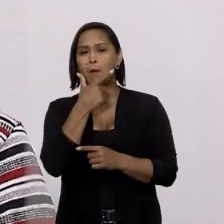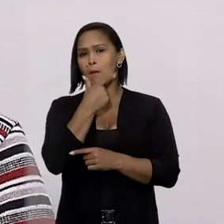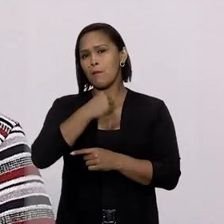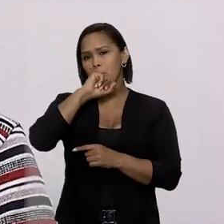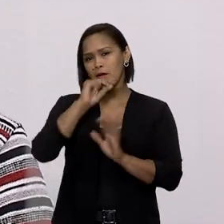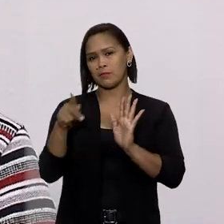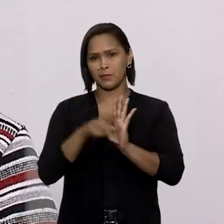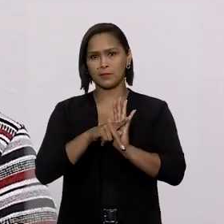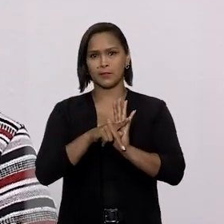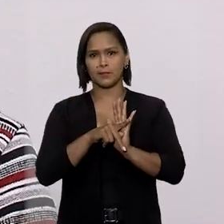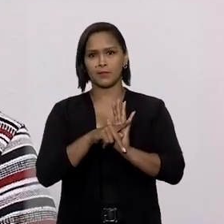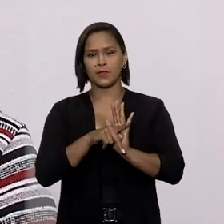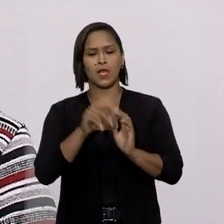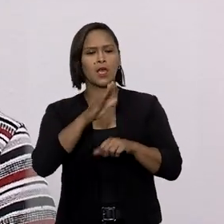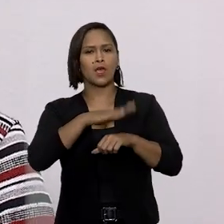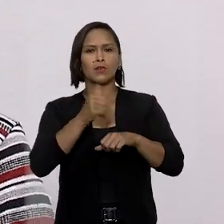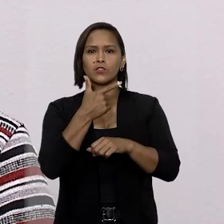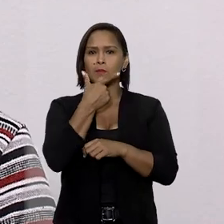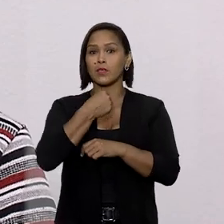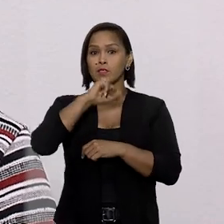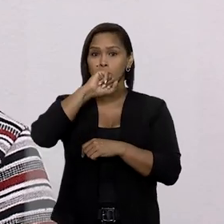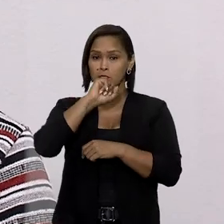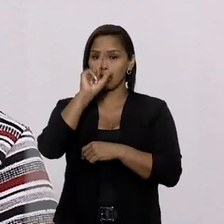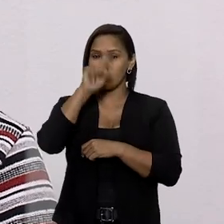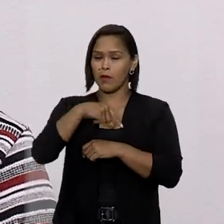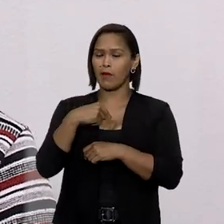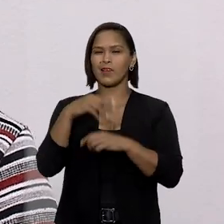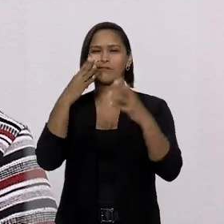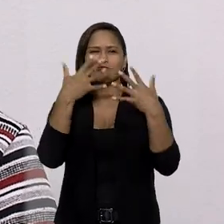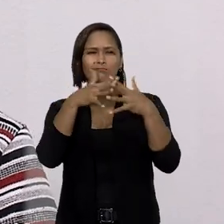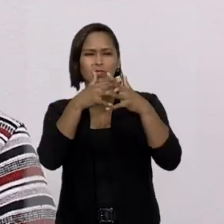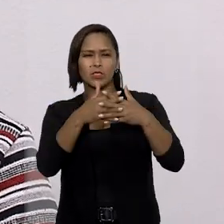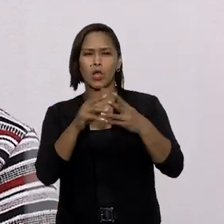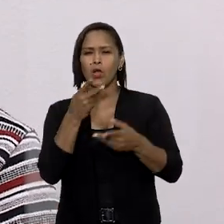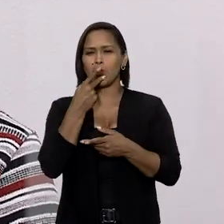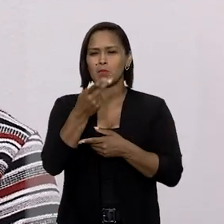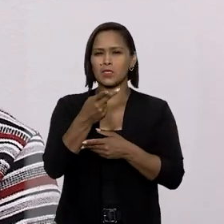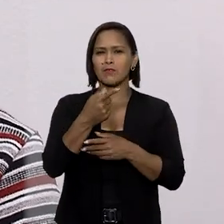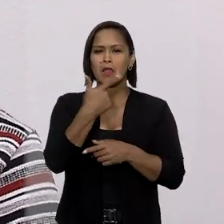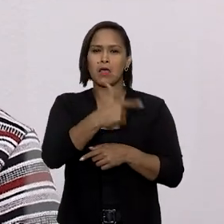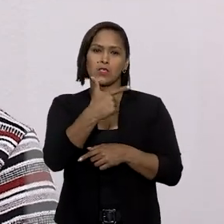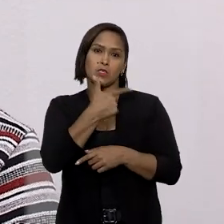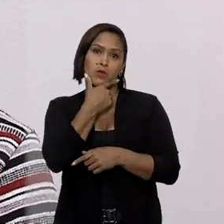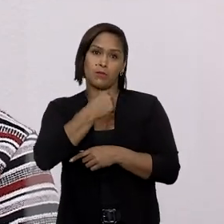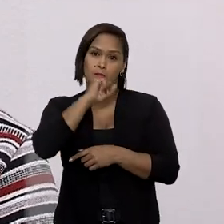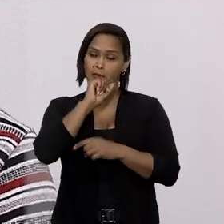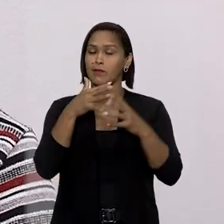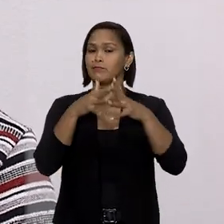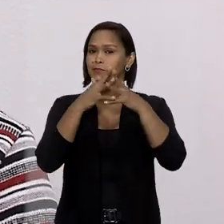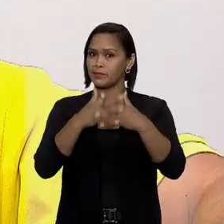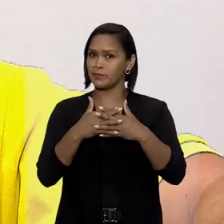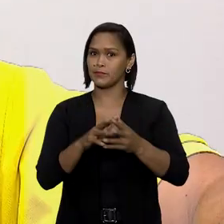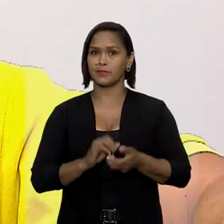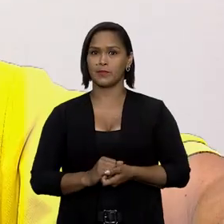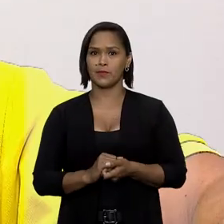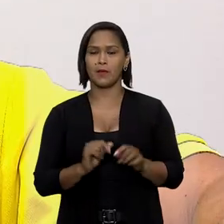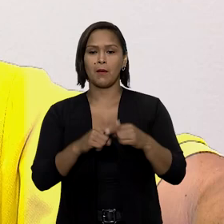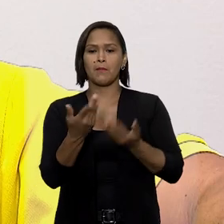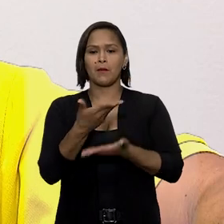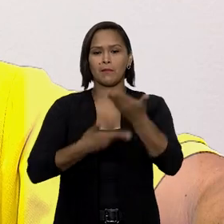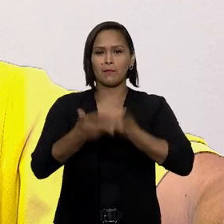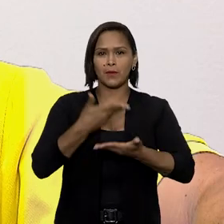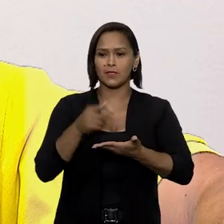mesmo. Eu chamo ele de pai e é até estranho quando eu tenho que falar padrasto, é estranho. Mas a